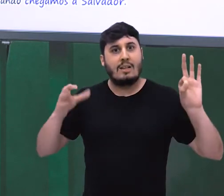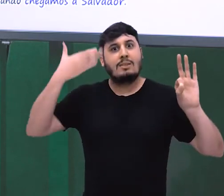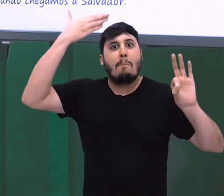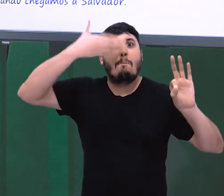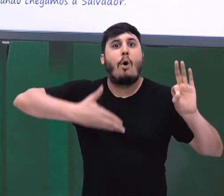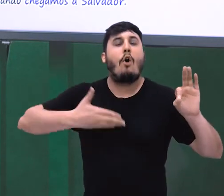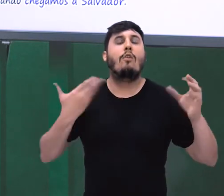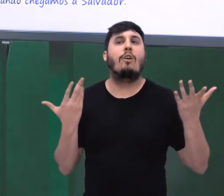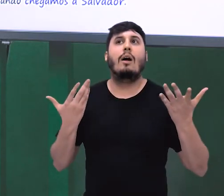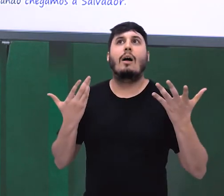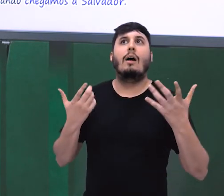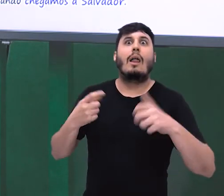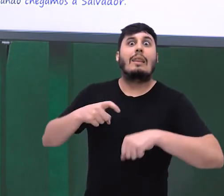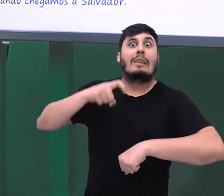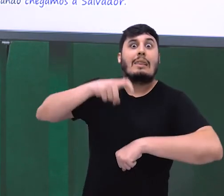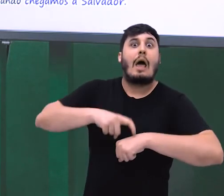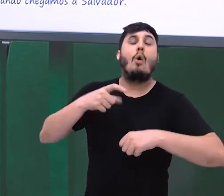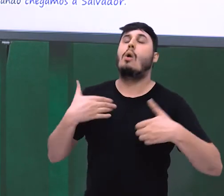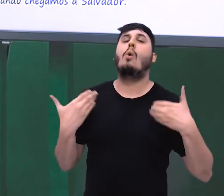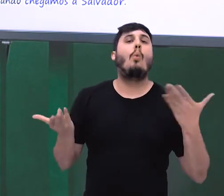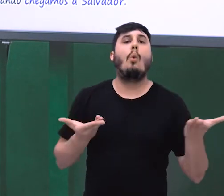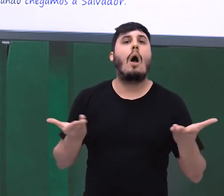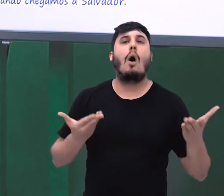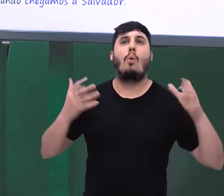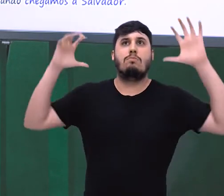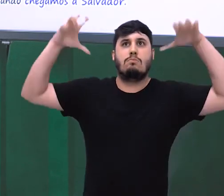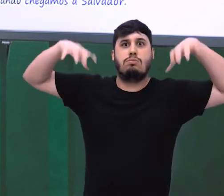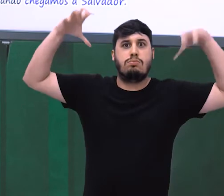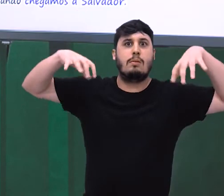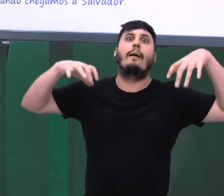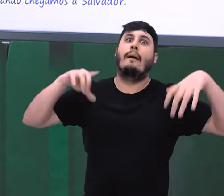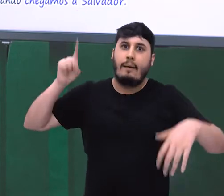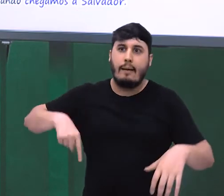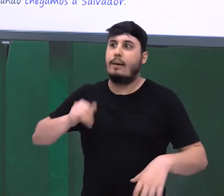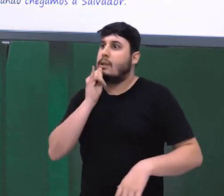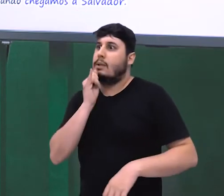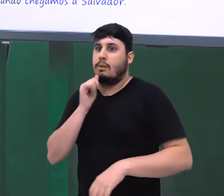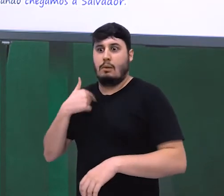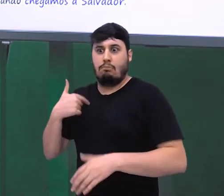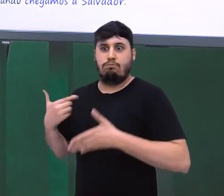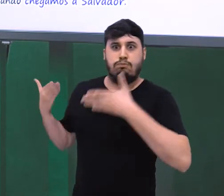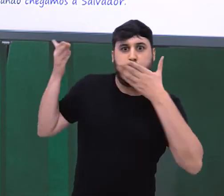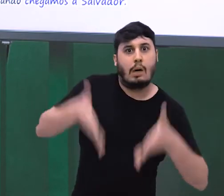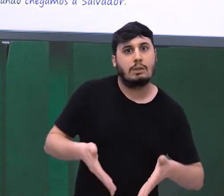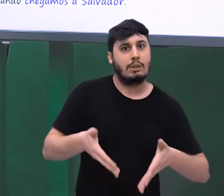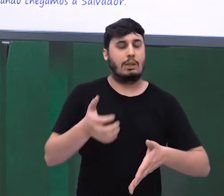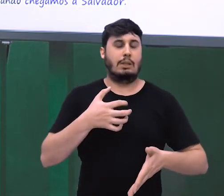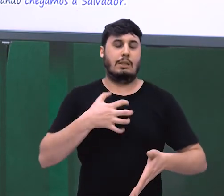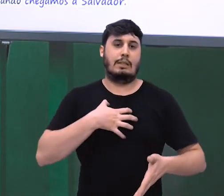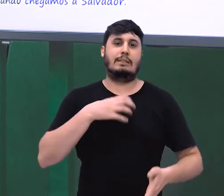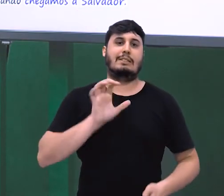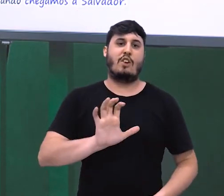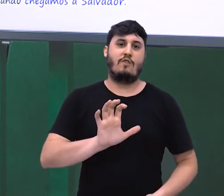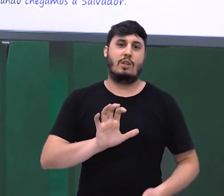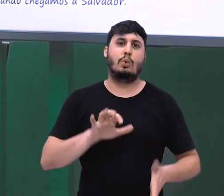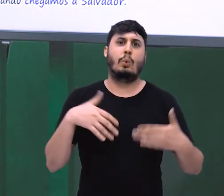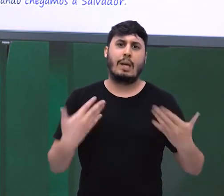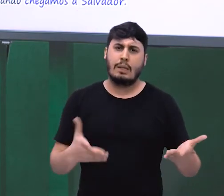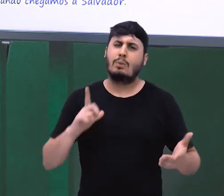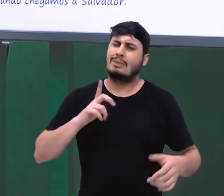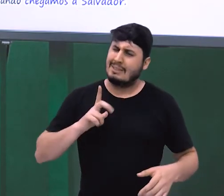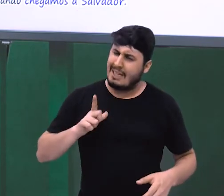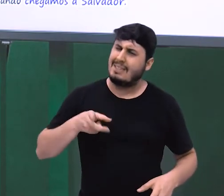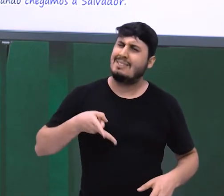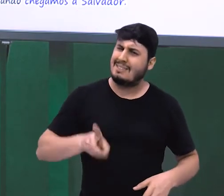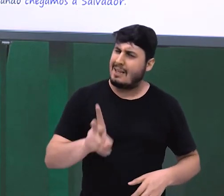chegamos a Salvador. Ok? Então, as conjunções temporais, assim como as orações adverbiais temporais,